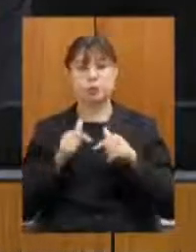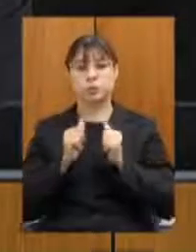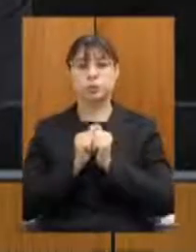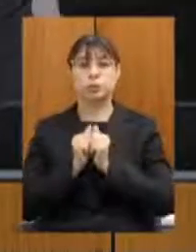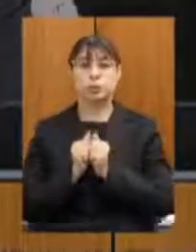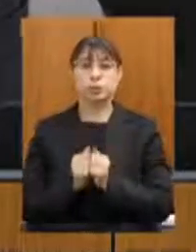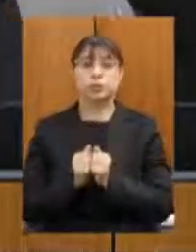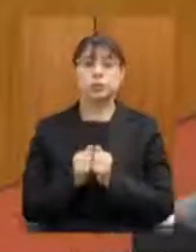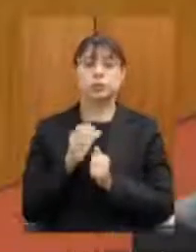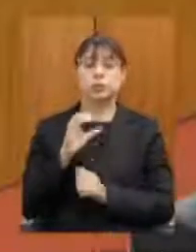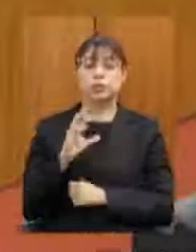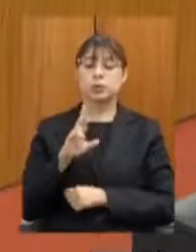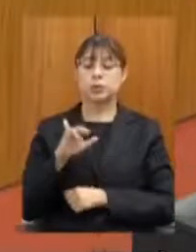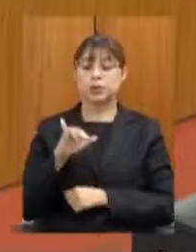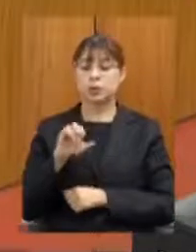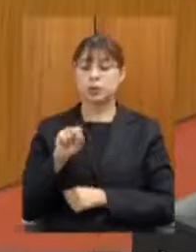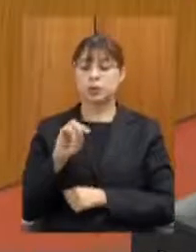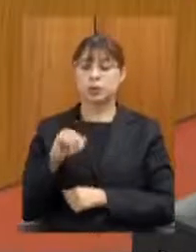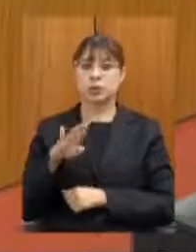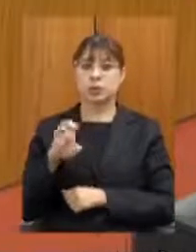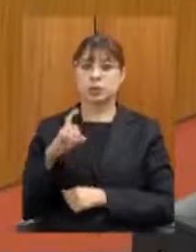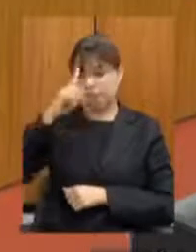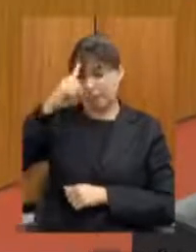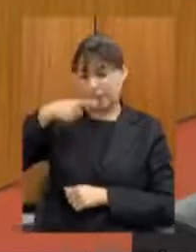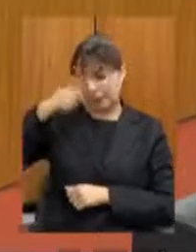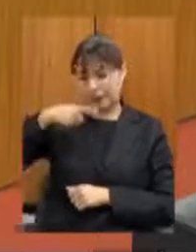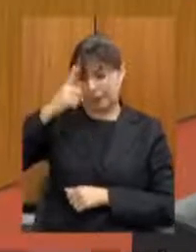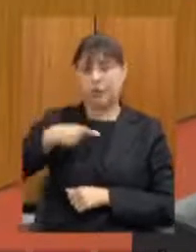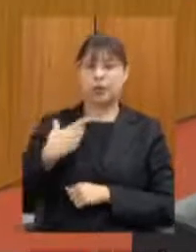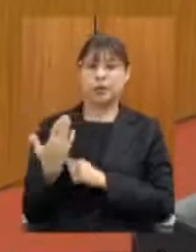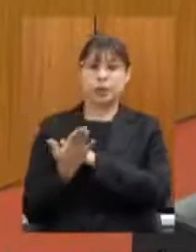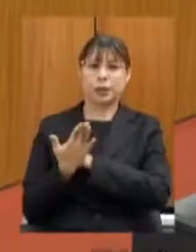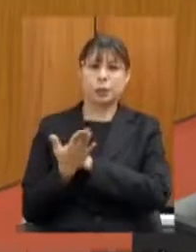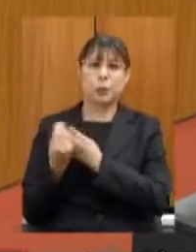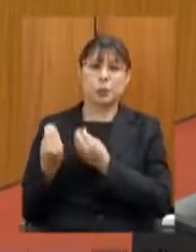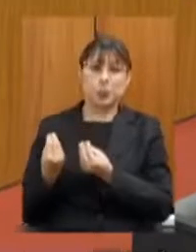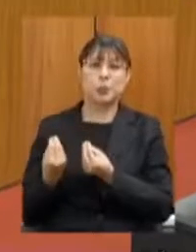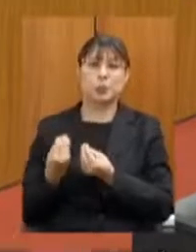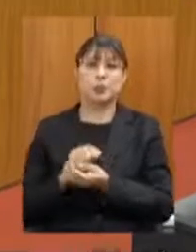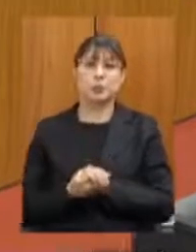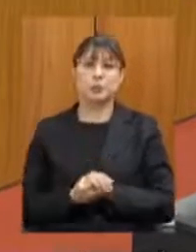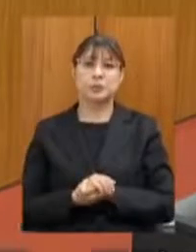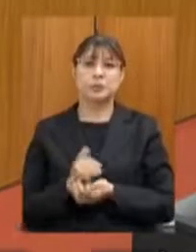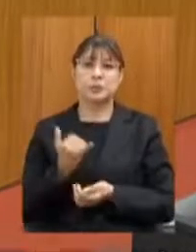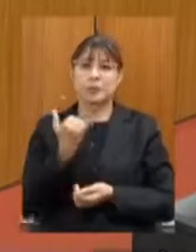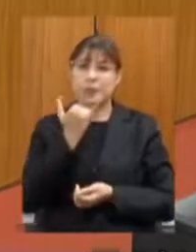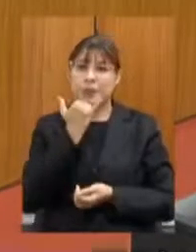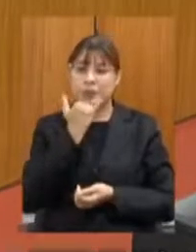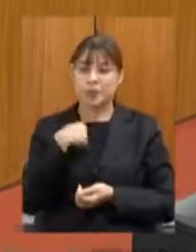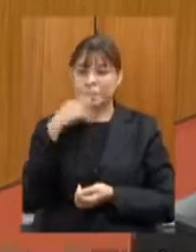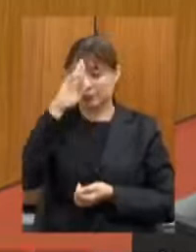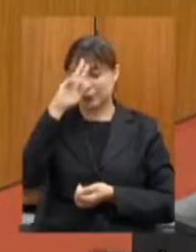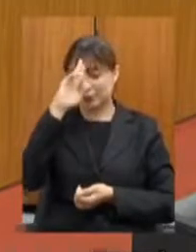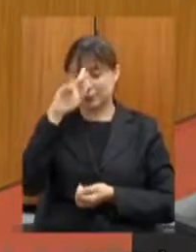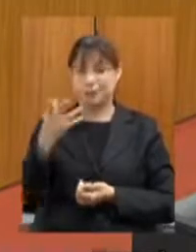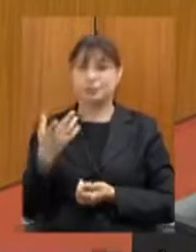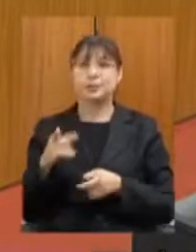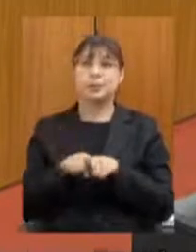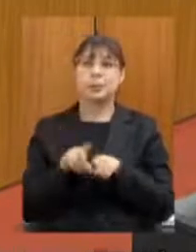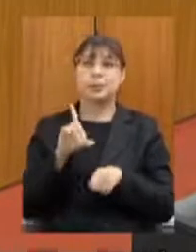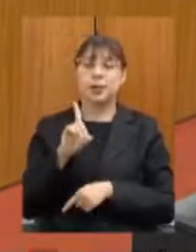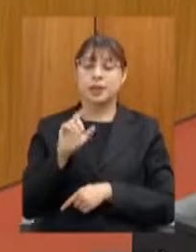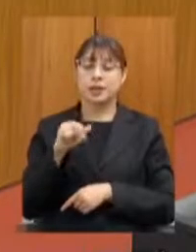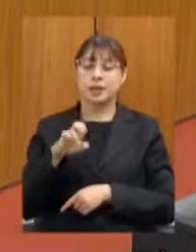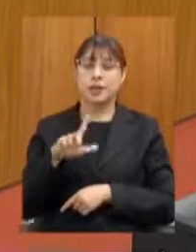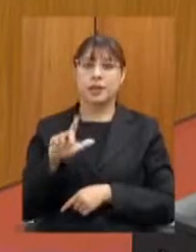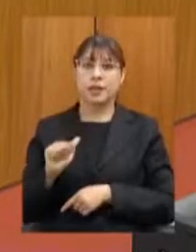a Cristiane me dando ordem aqui me ajudando demais desculpe os meus erros e o Cristiane Daniela